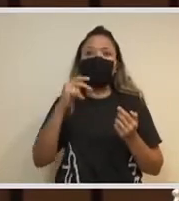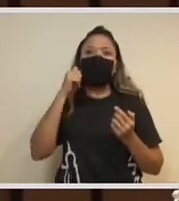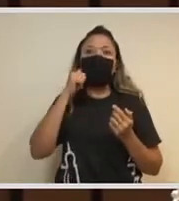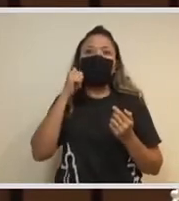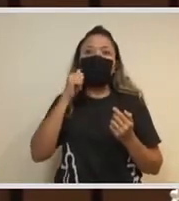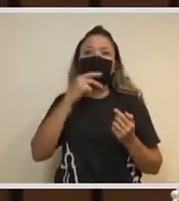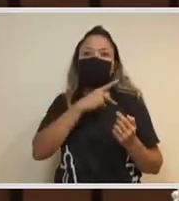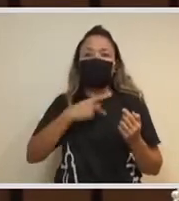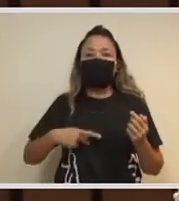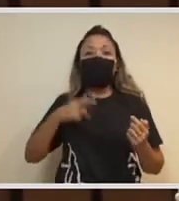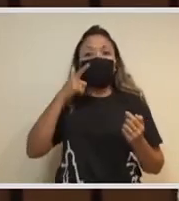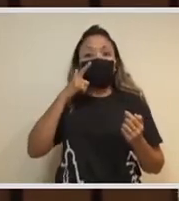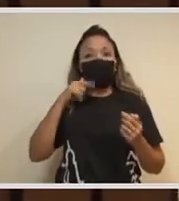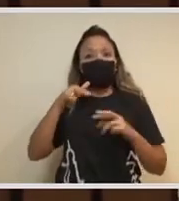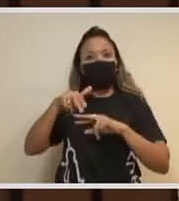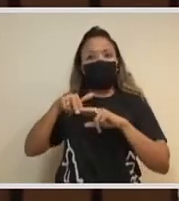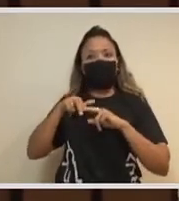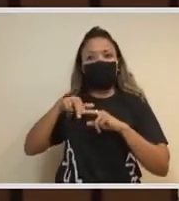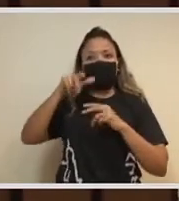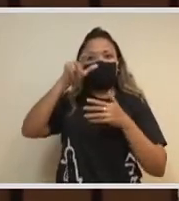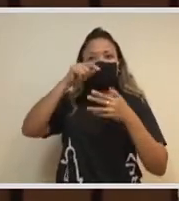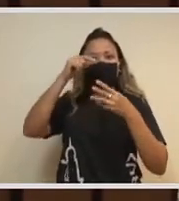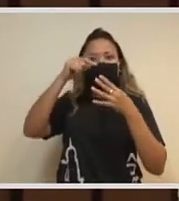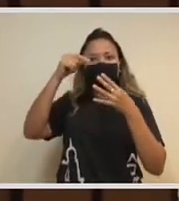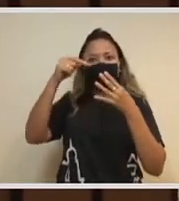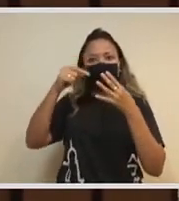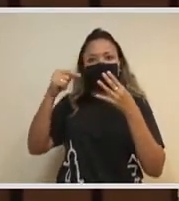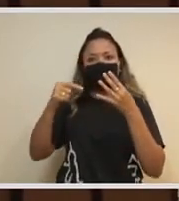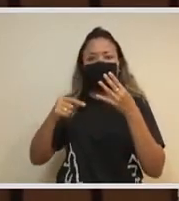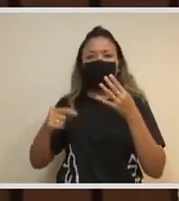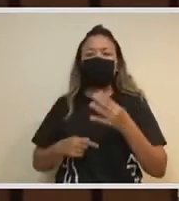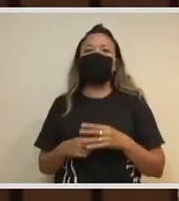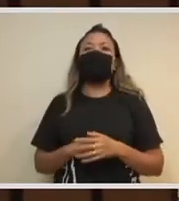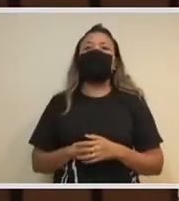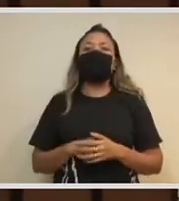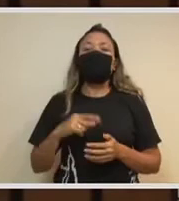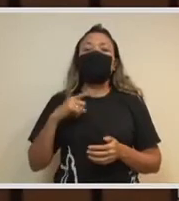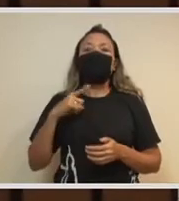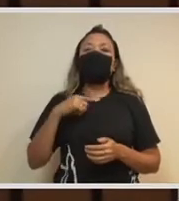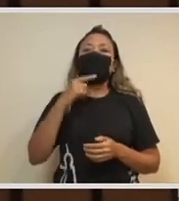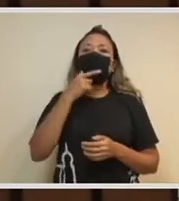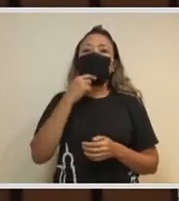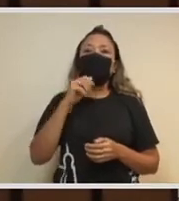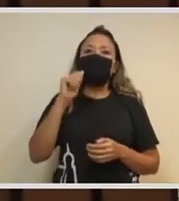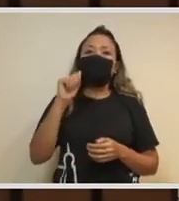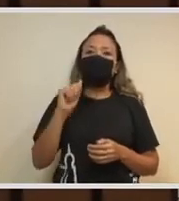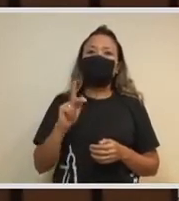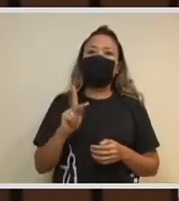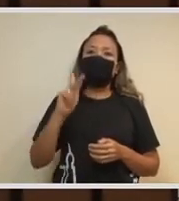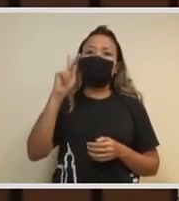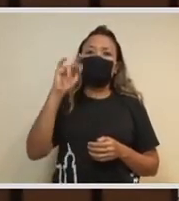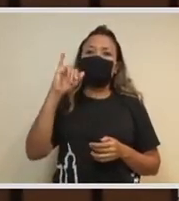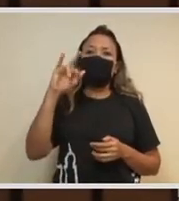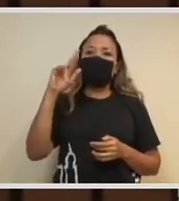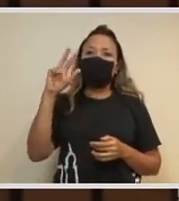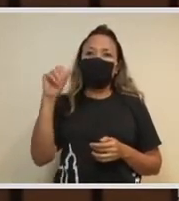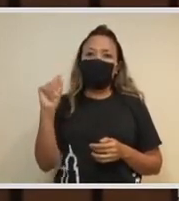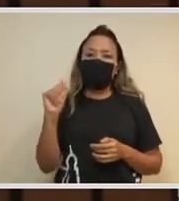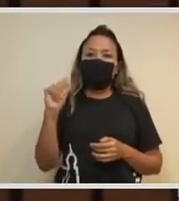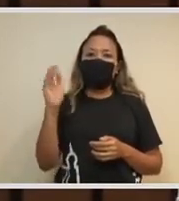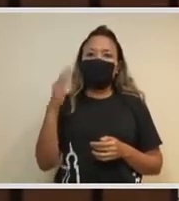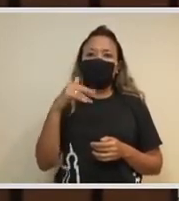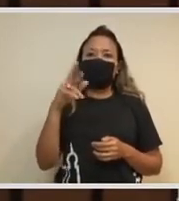com quem também sempre aprendi, e com a Akira Roma também, a Akira, que está no nosso comitê técnico da